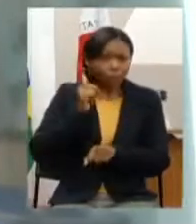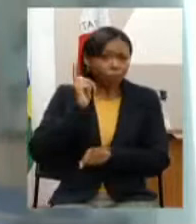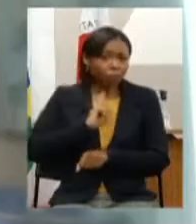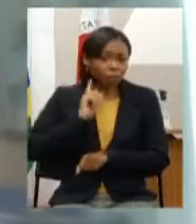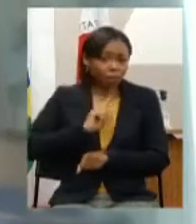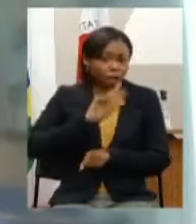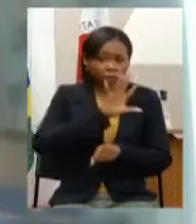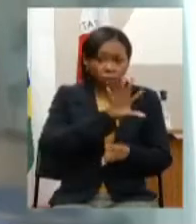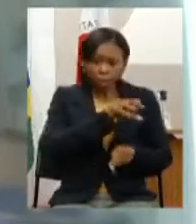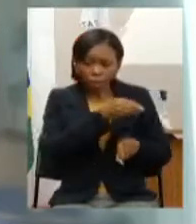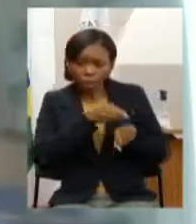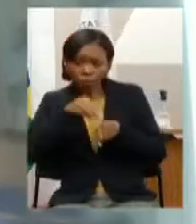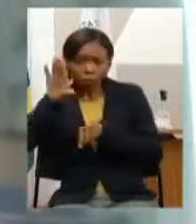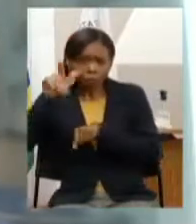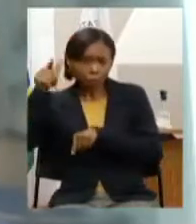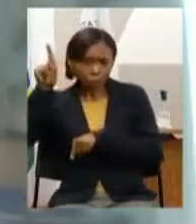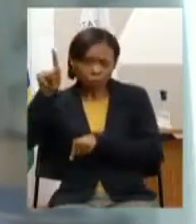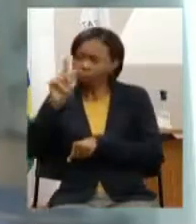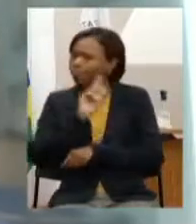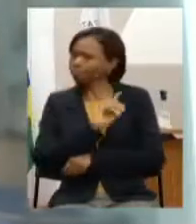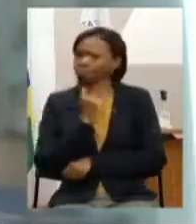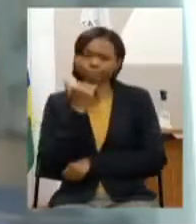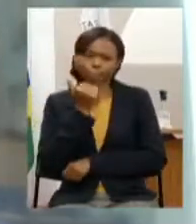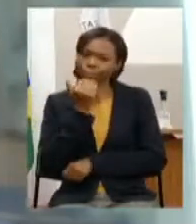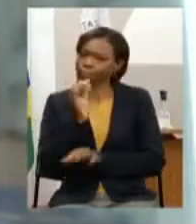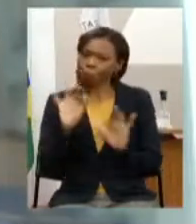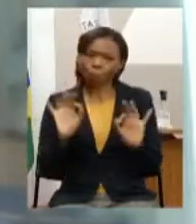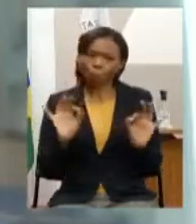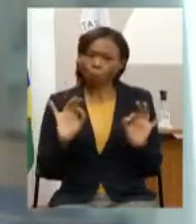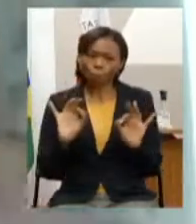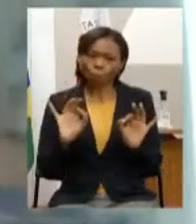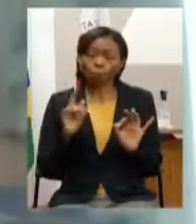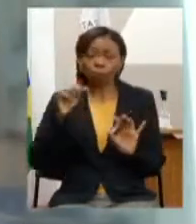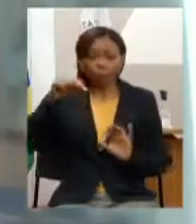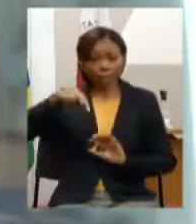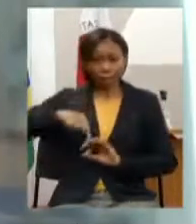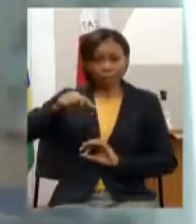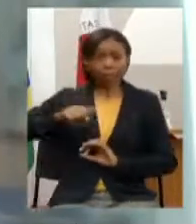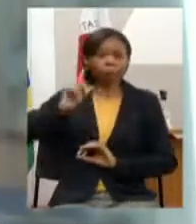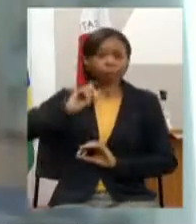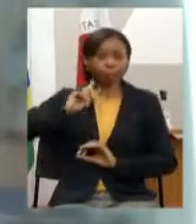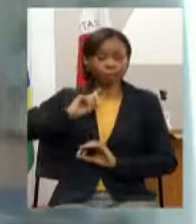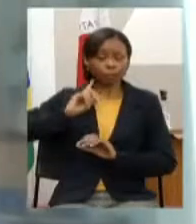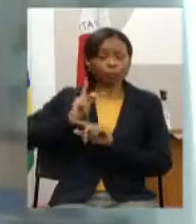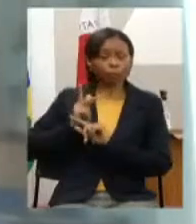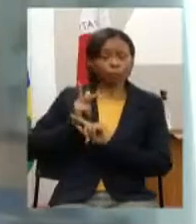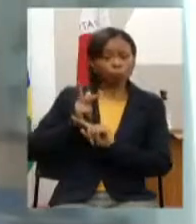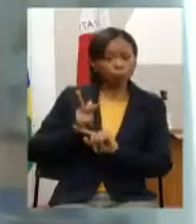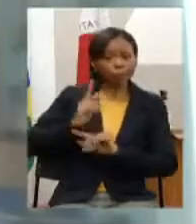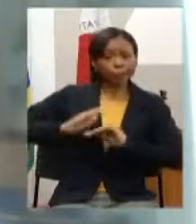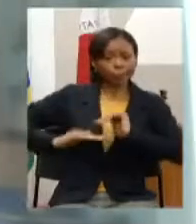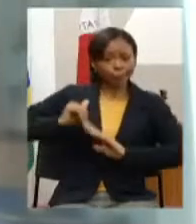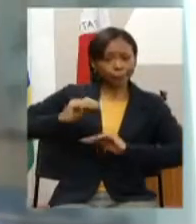nenhum ao passo que Minas Gerais busca técnicos em outros estados para participar do nosso governo